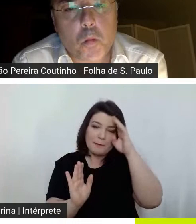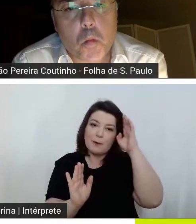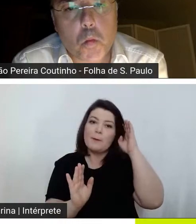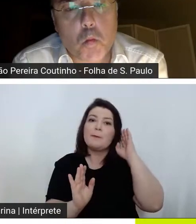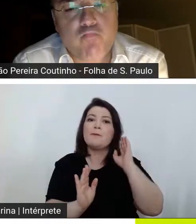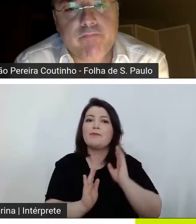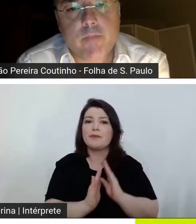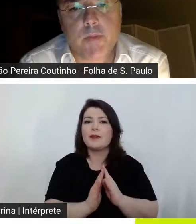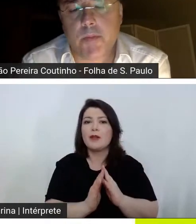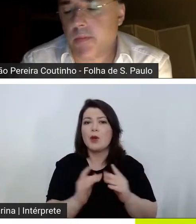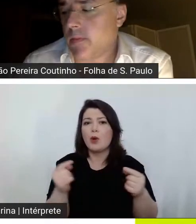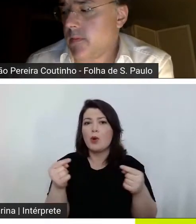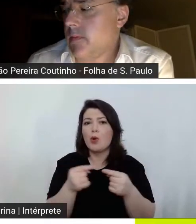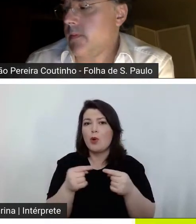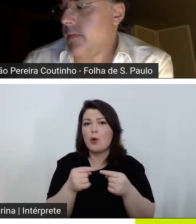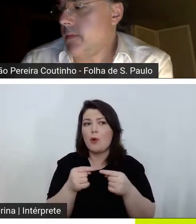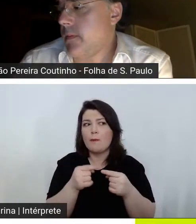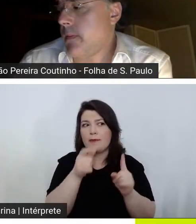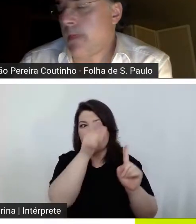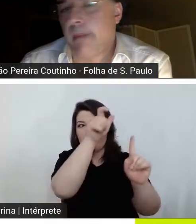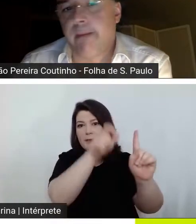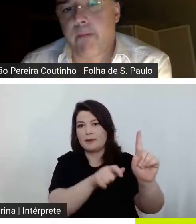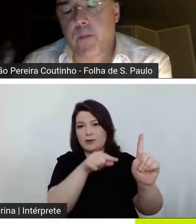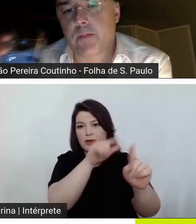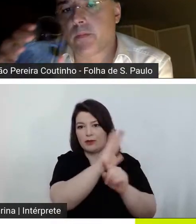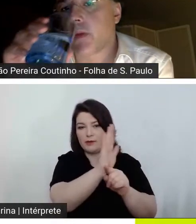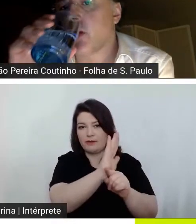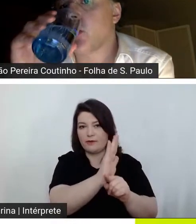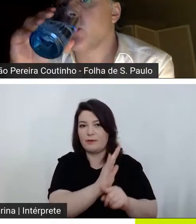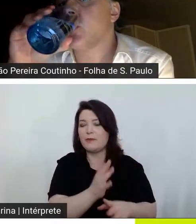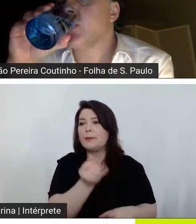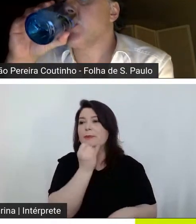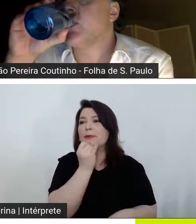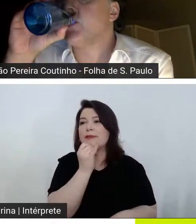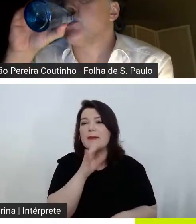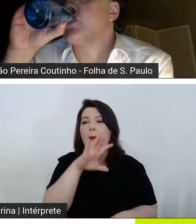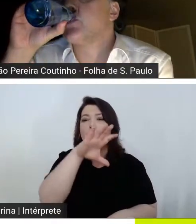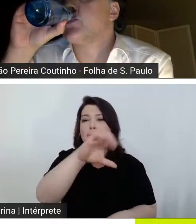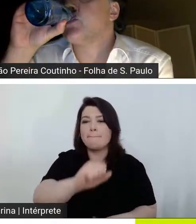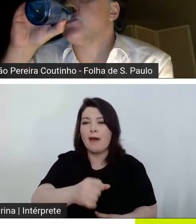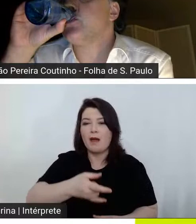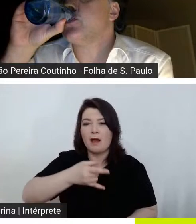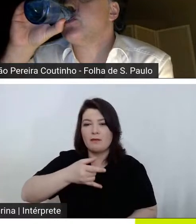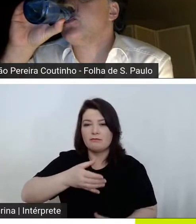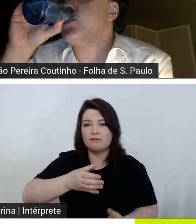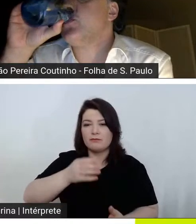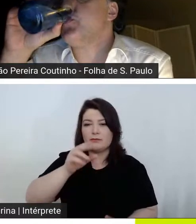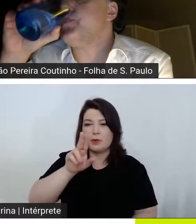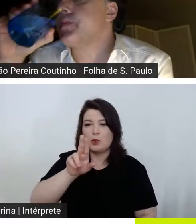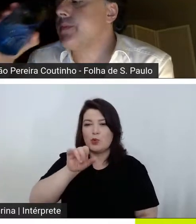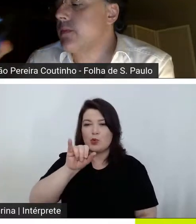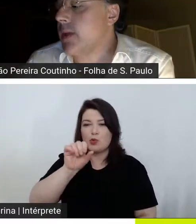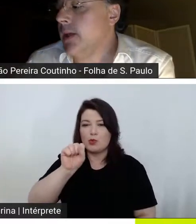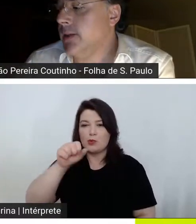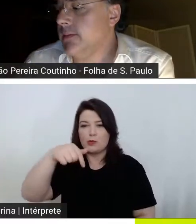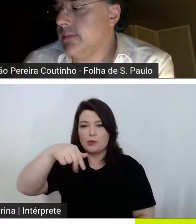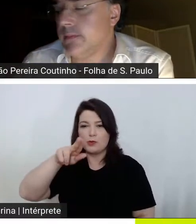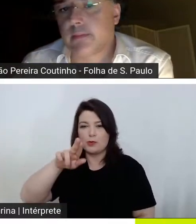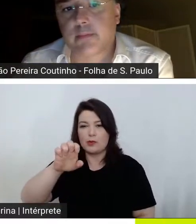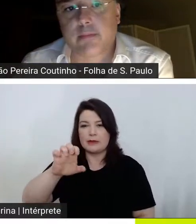do nosso personagem aqui o sujeito pega um copo de uísque porque ele tem um copo de uísque na mão e